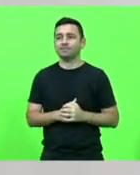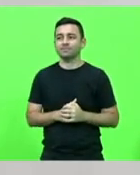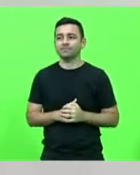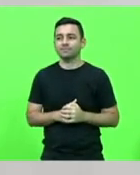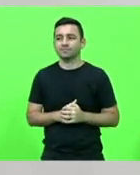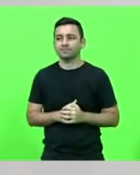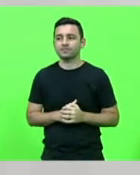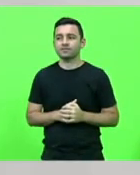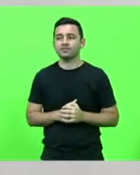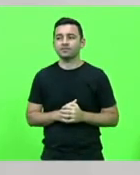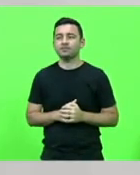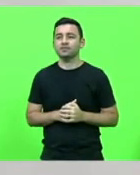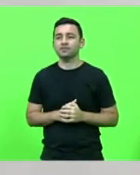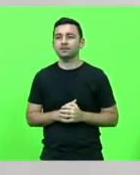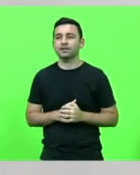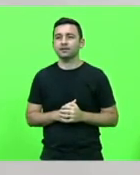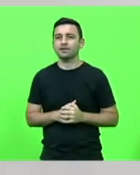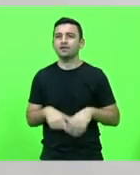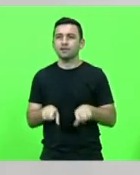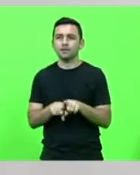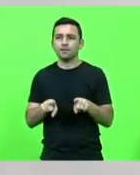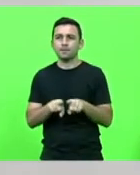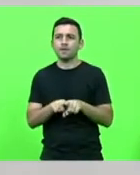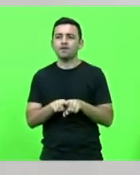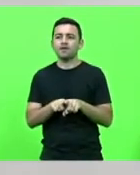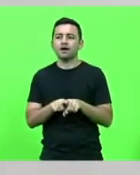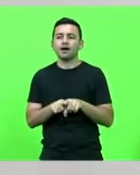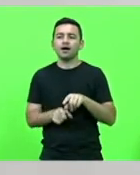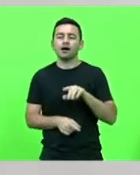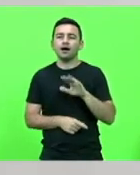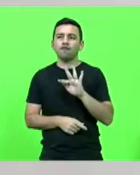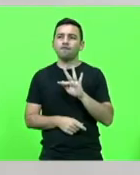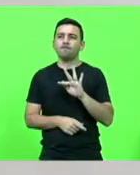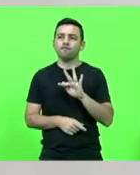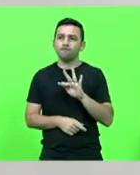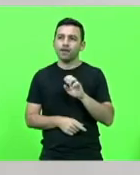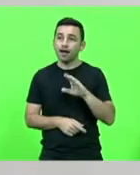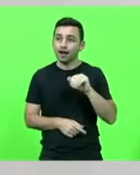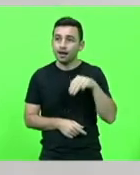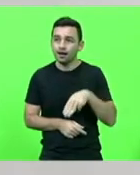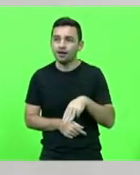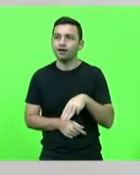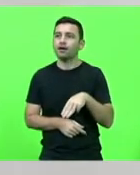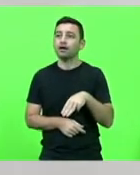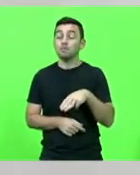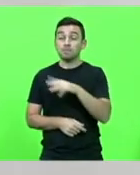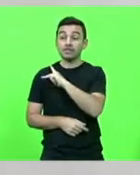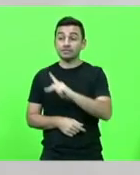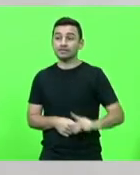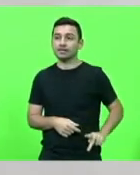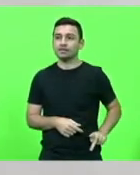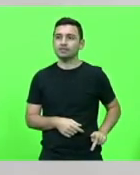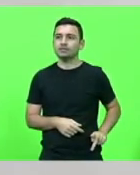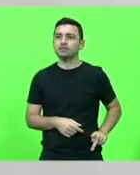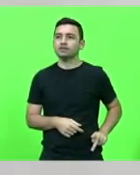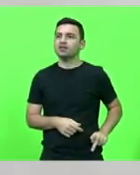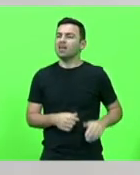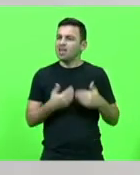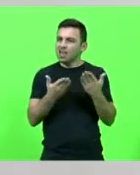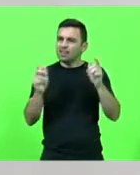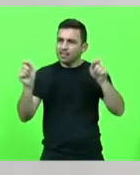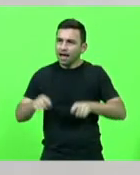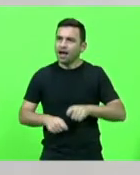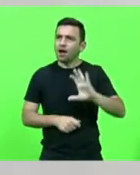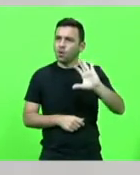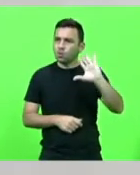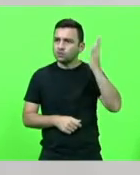prefeitos no período que eu fui presidente da FECAM para que isso realmente pudesse acontecer e agora